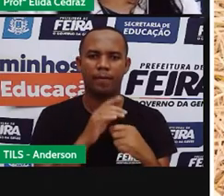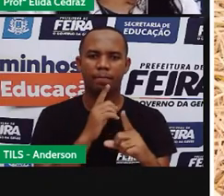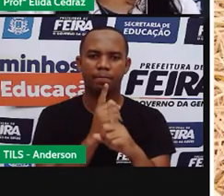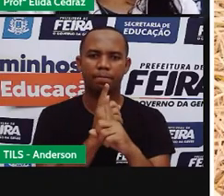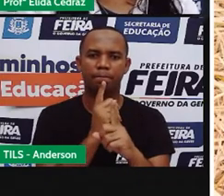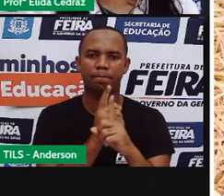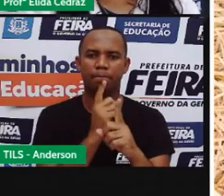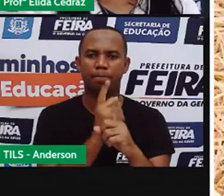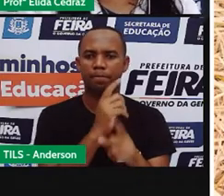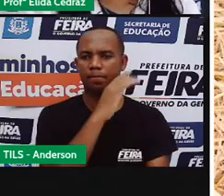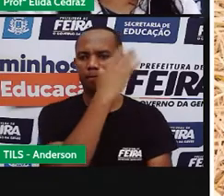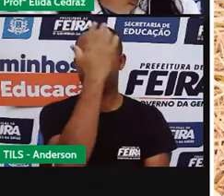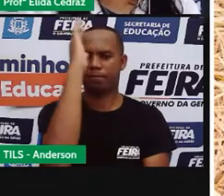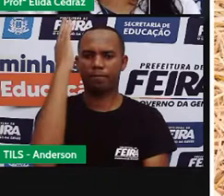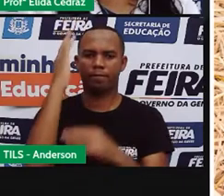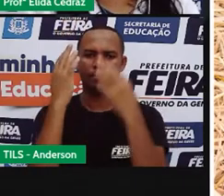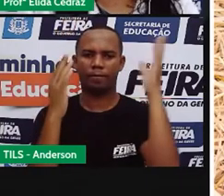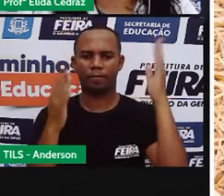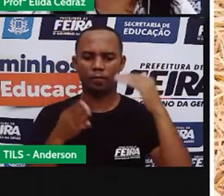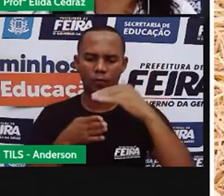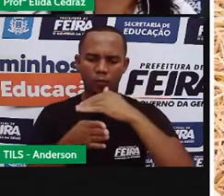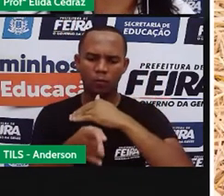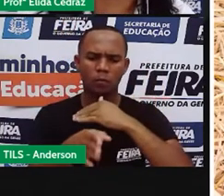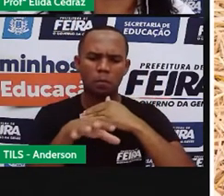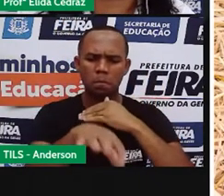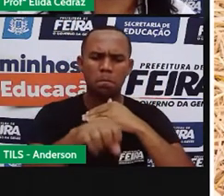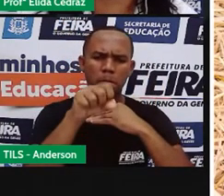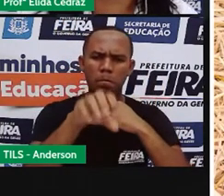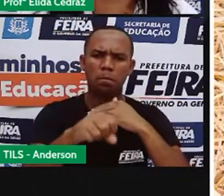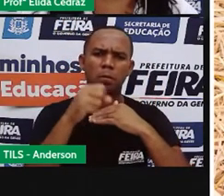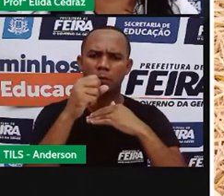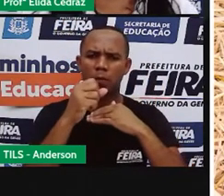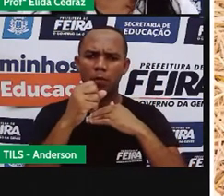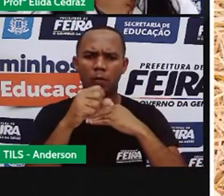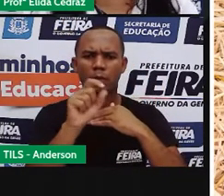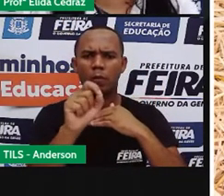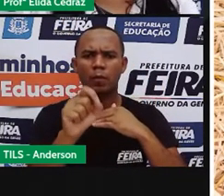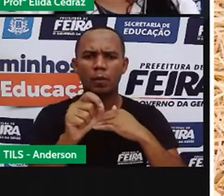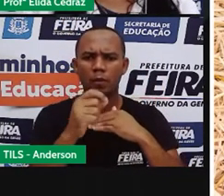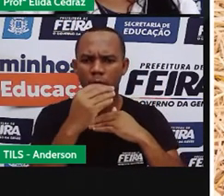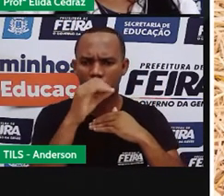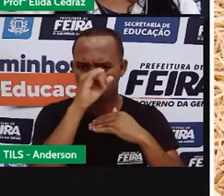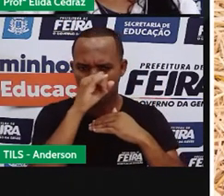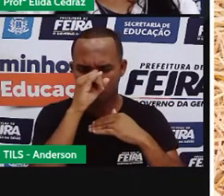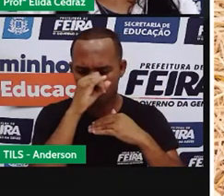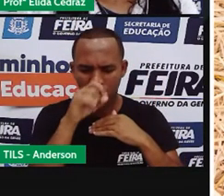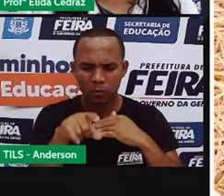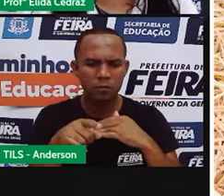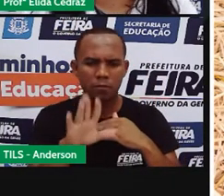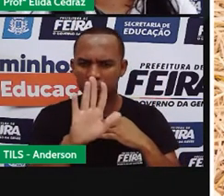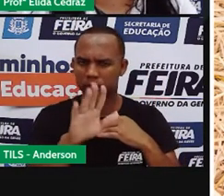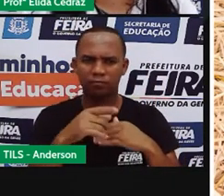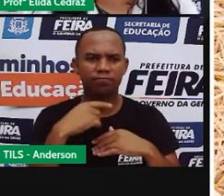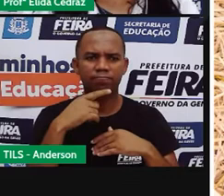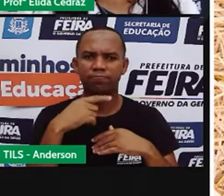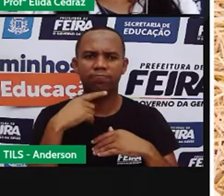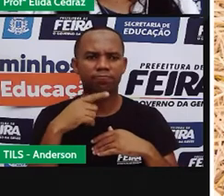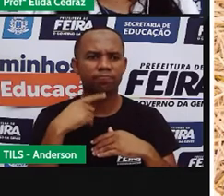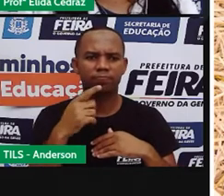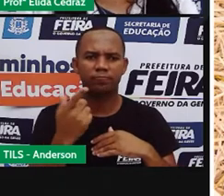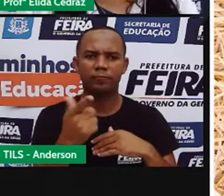natureza e utilizada pelo porquinho não possuía essas características nem as